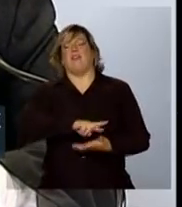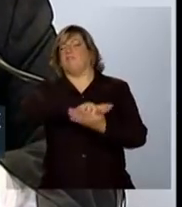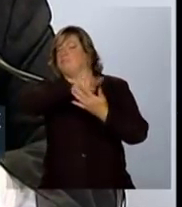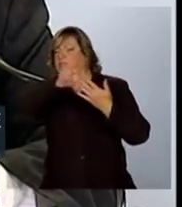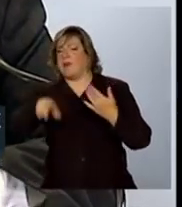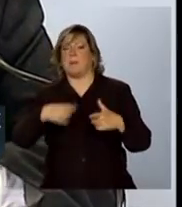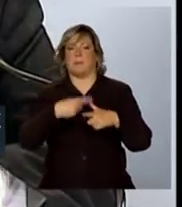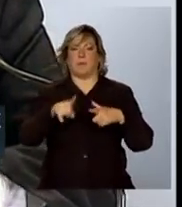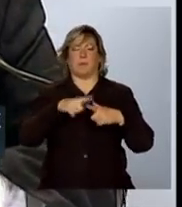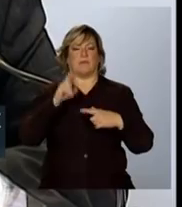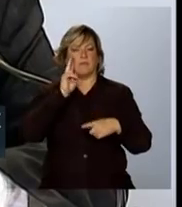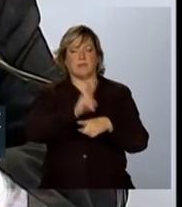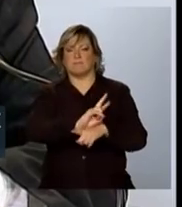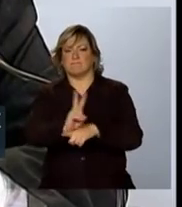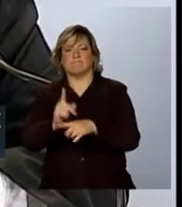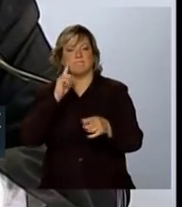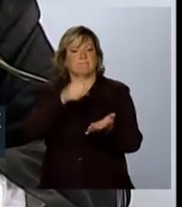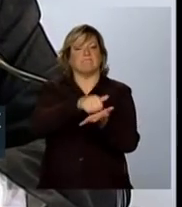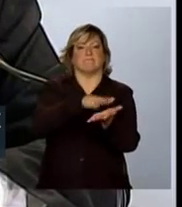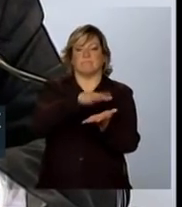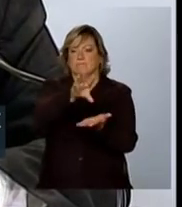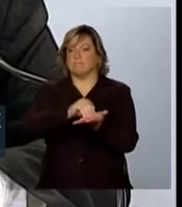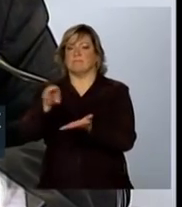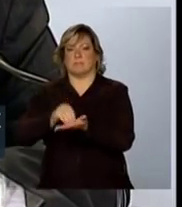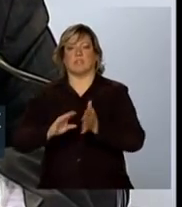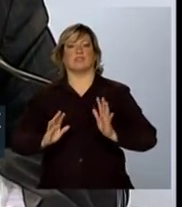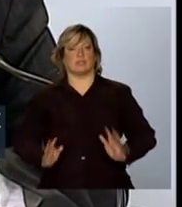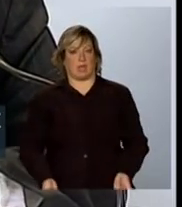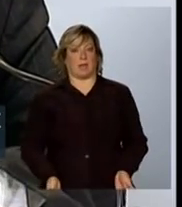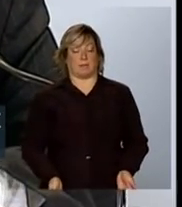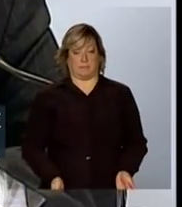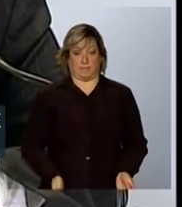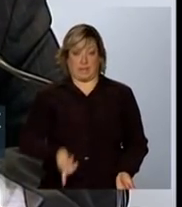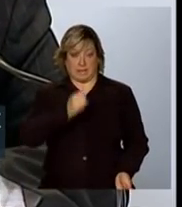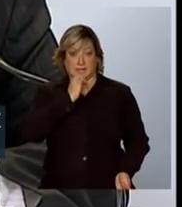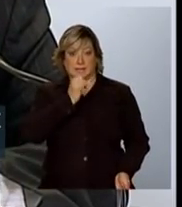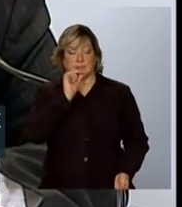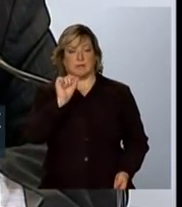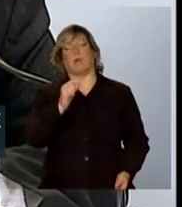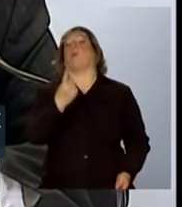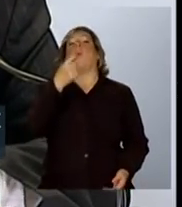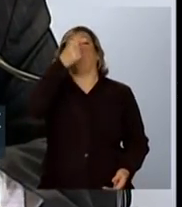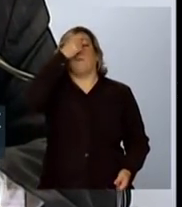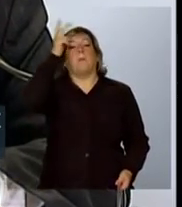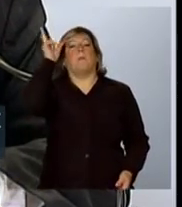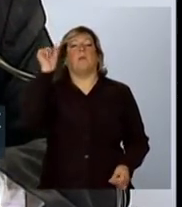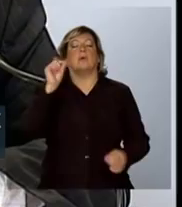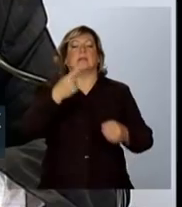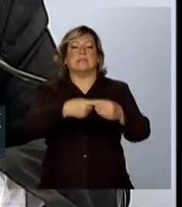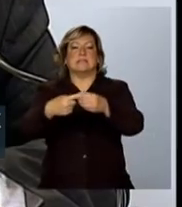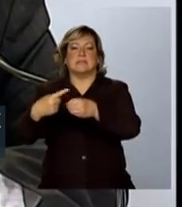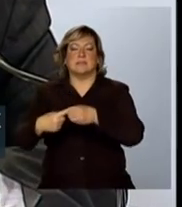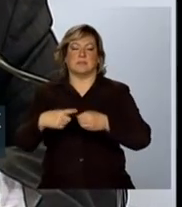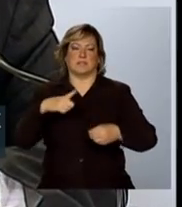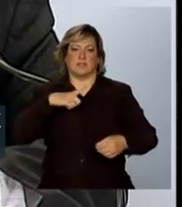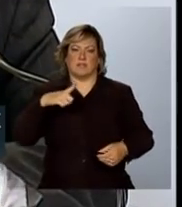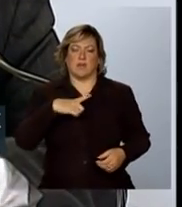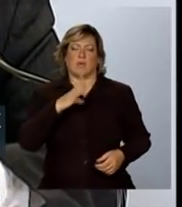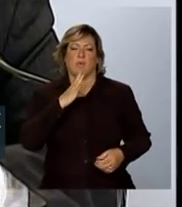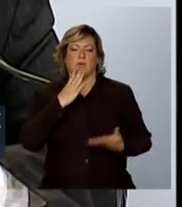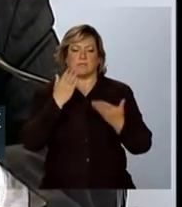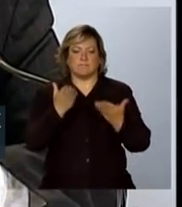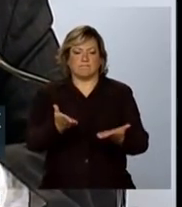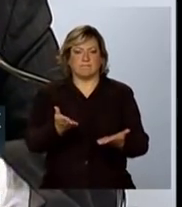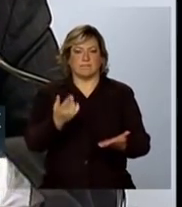verificadas. Para vocês terem uma ideia, para que um município tivesse o reconhecimento da